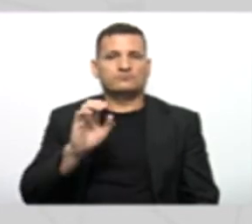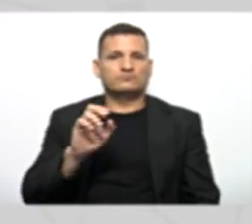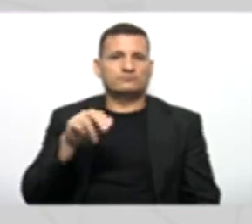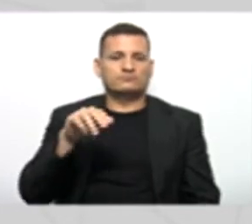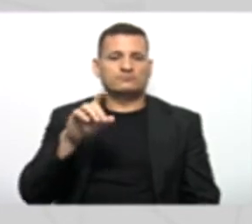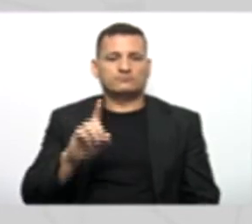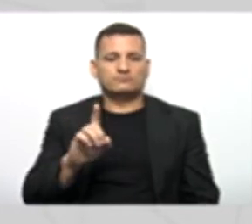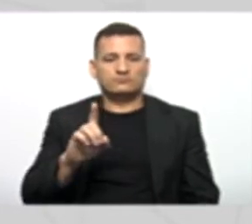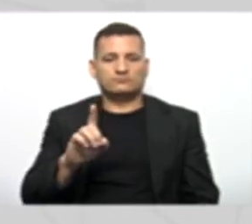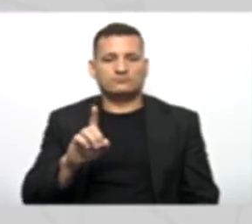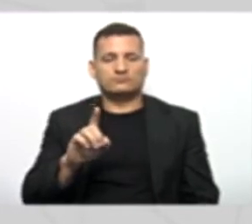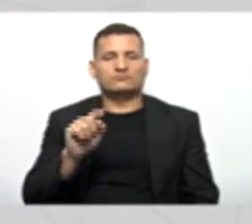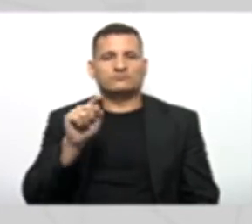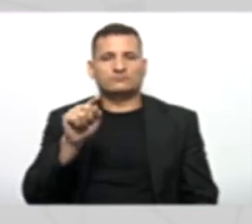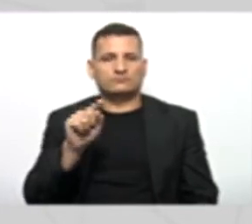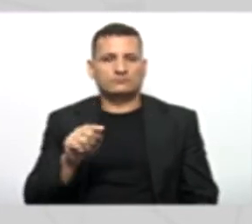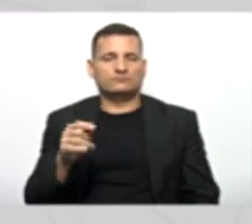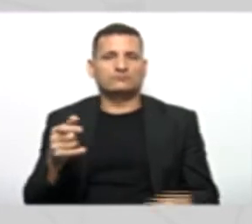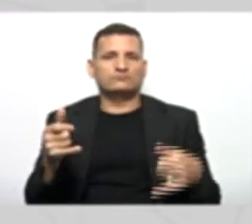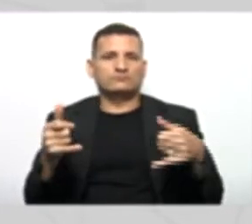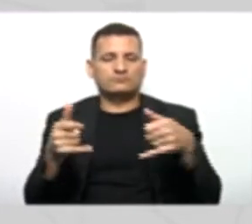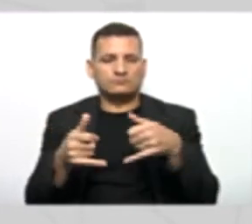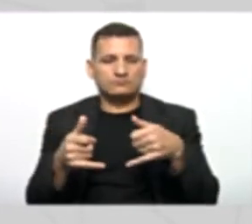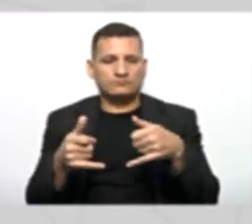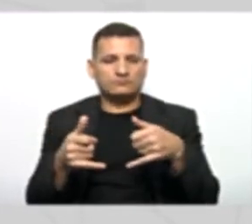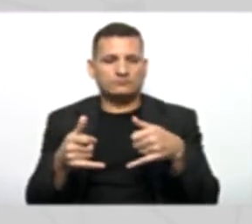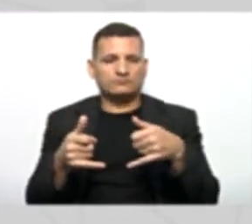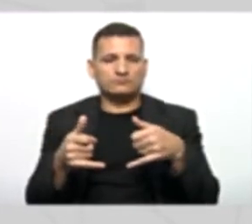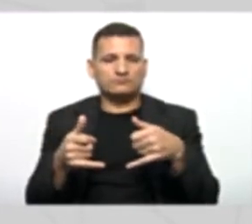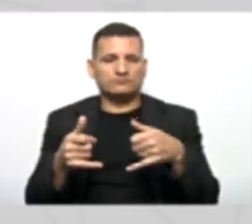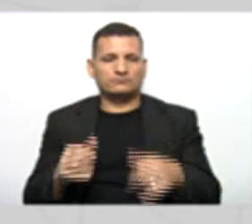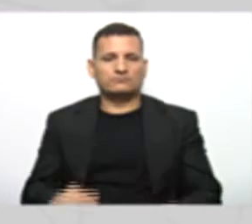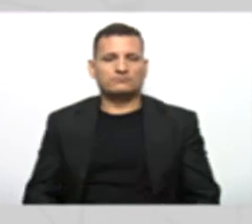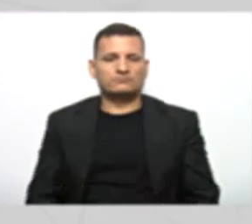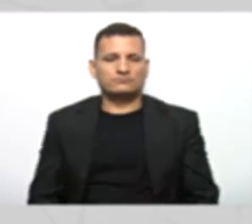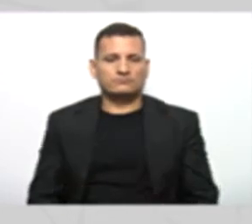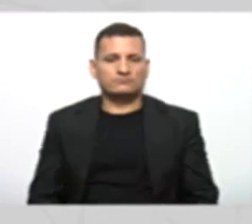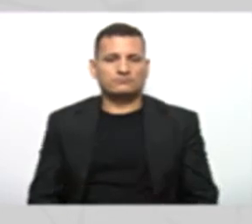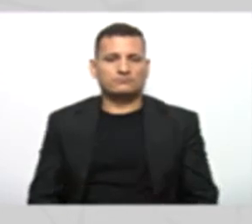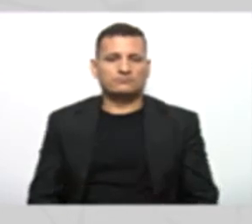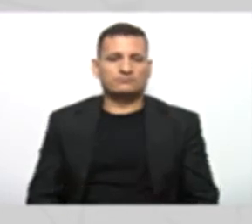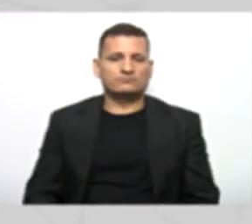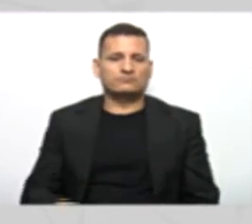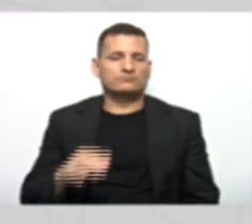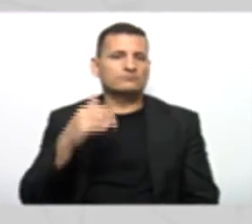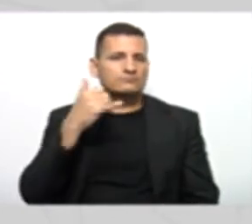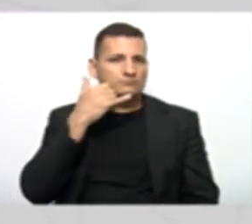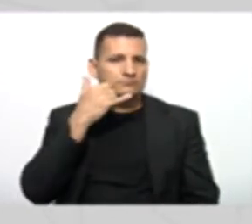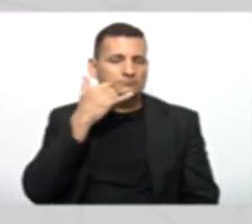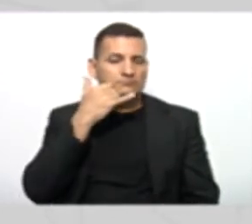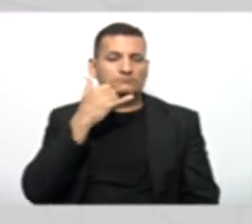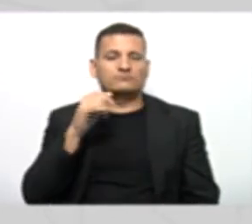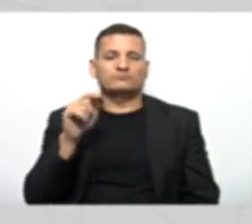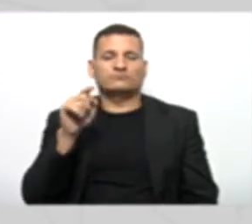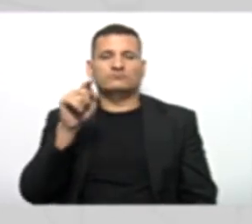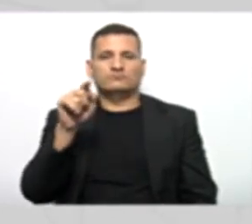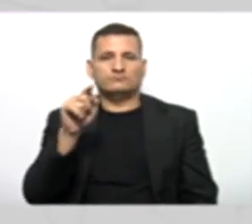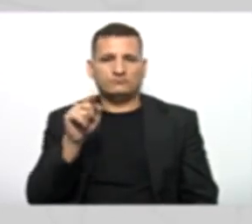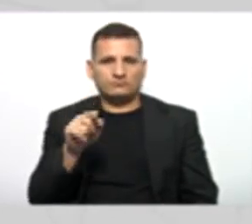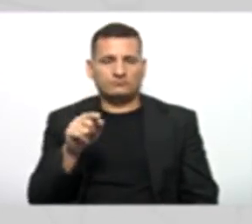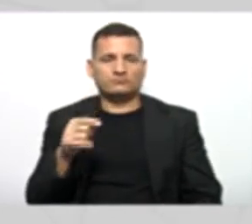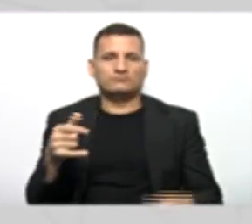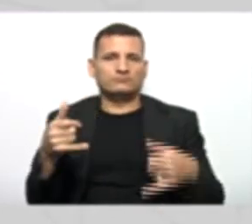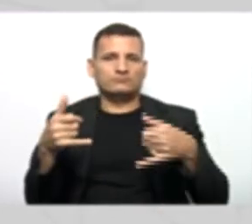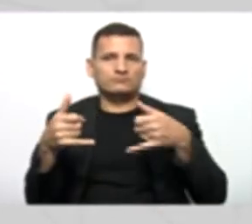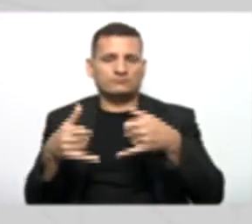Dois pontos E o formatador Telefone Sempre